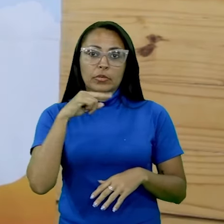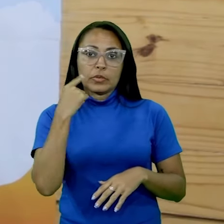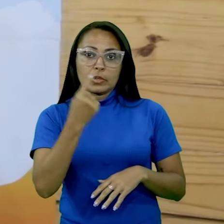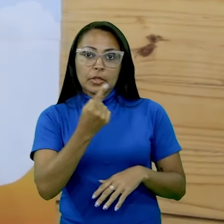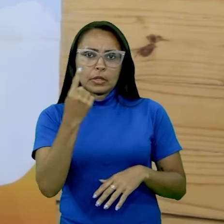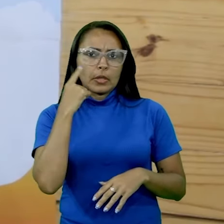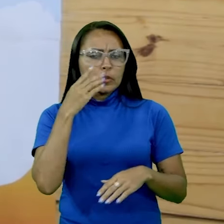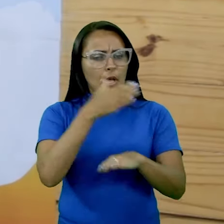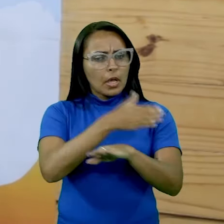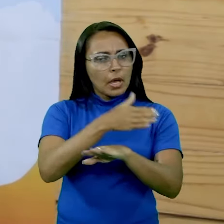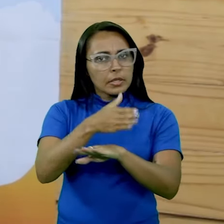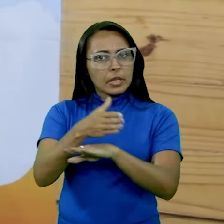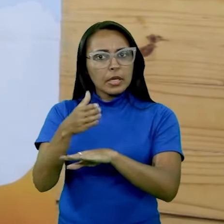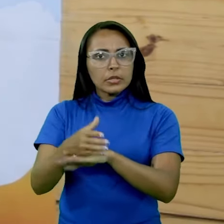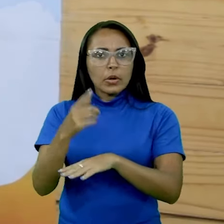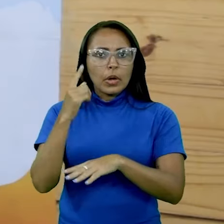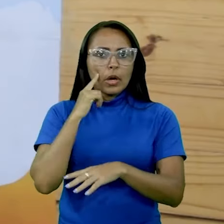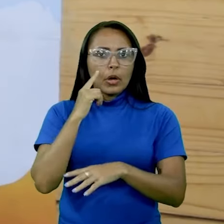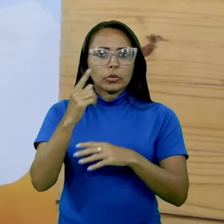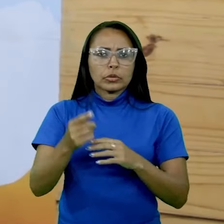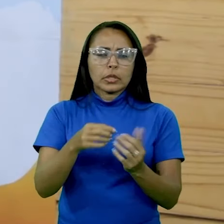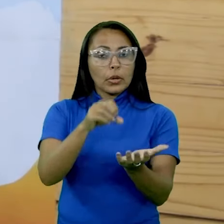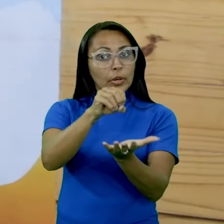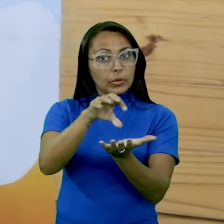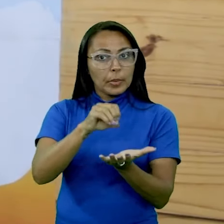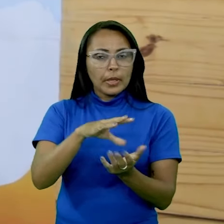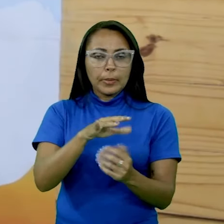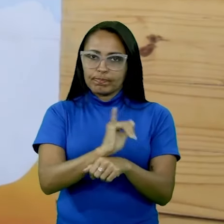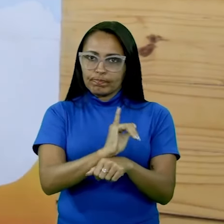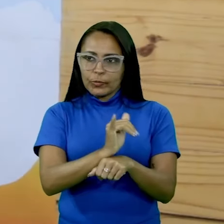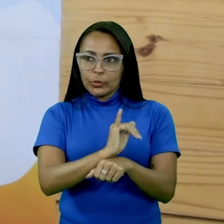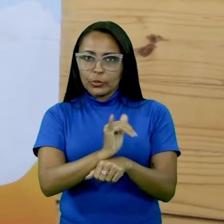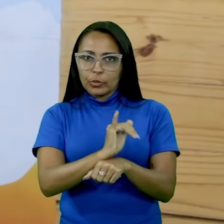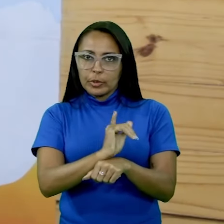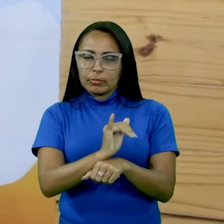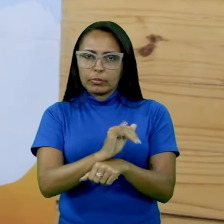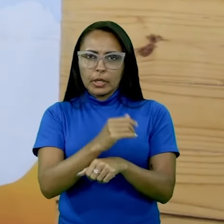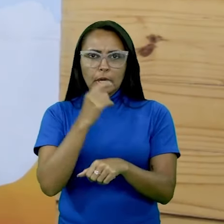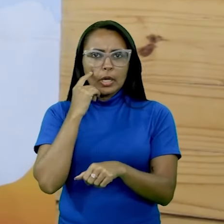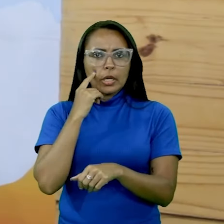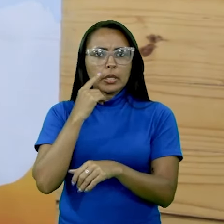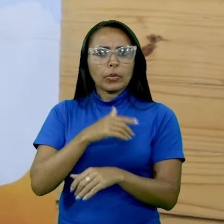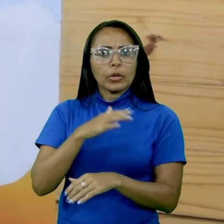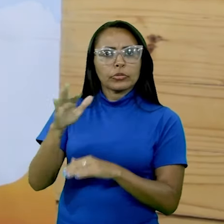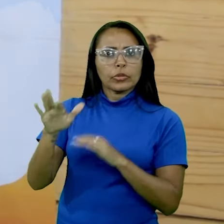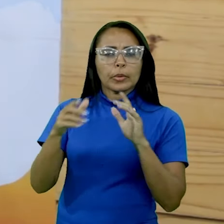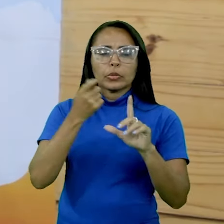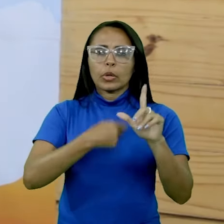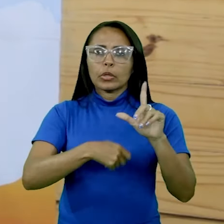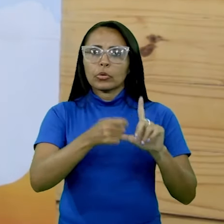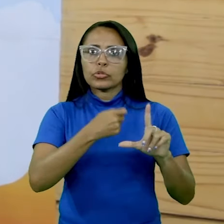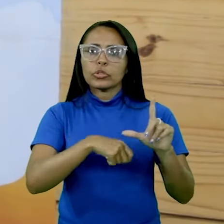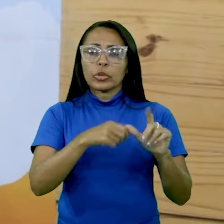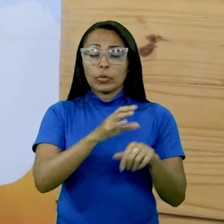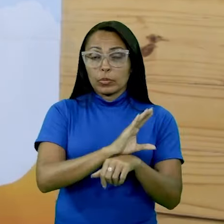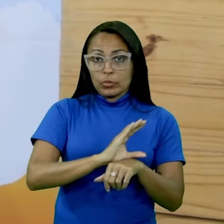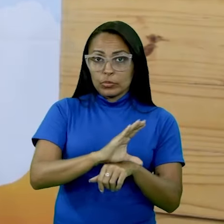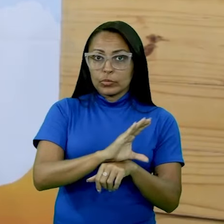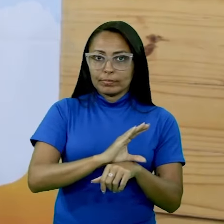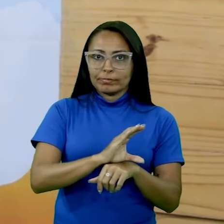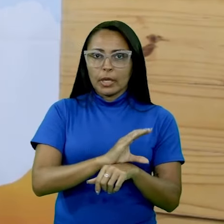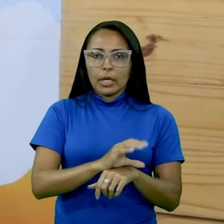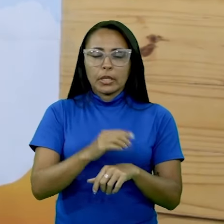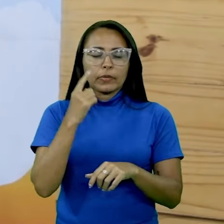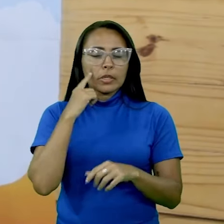vocês acessem ao nosso canal do Educa.pe no YouTube, enxerguem um link logística, curso de logística e façam